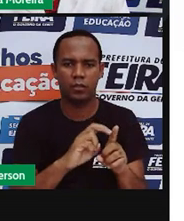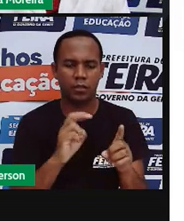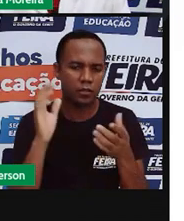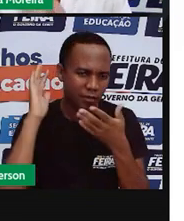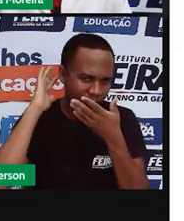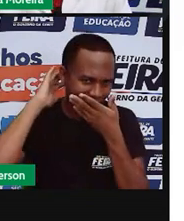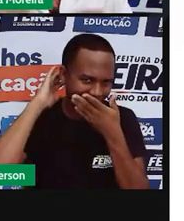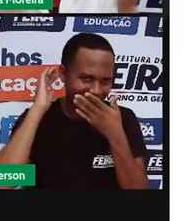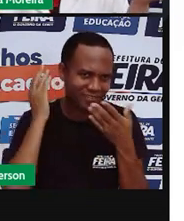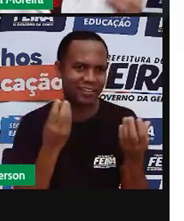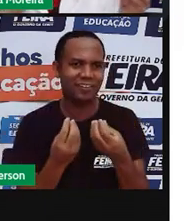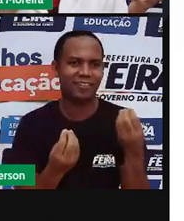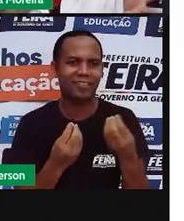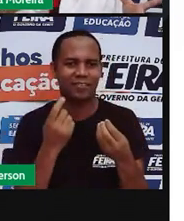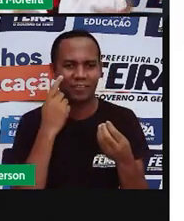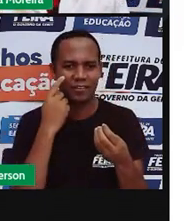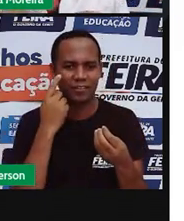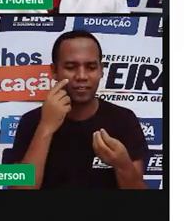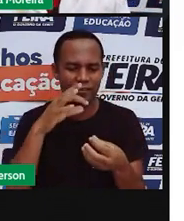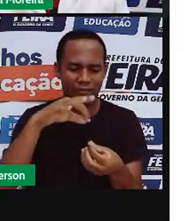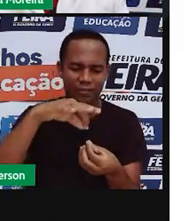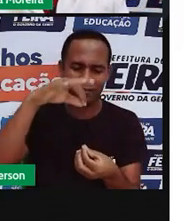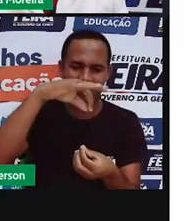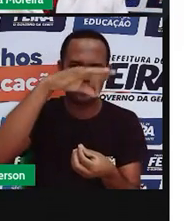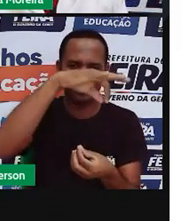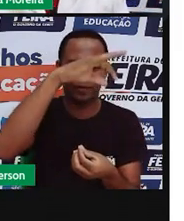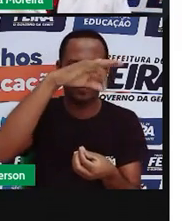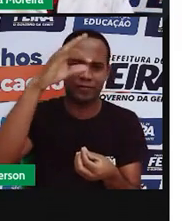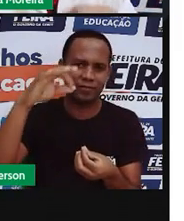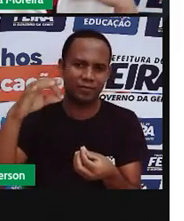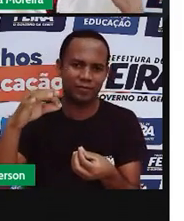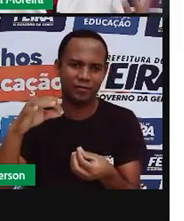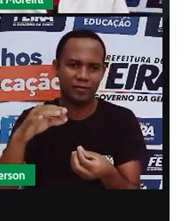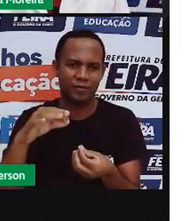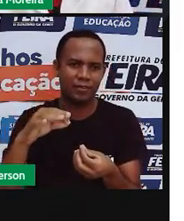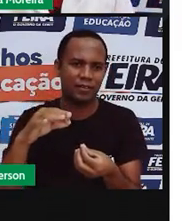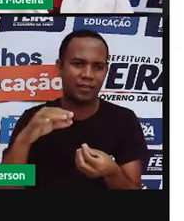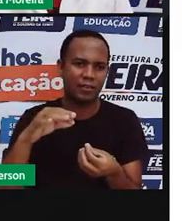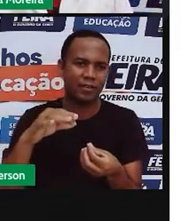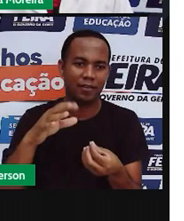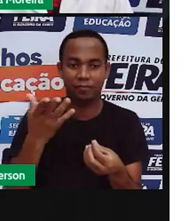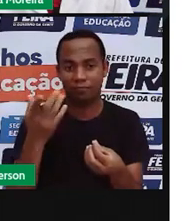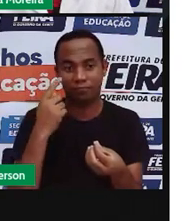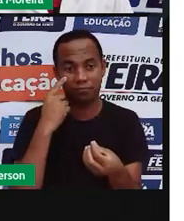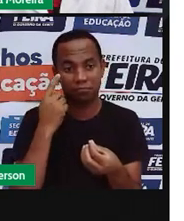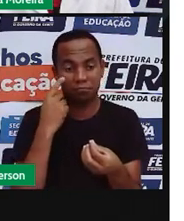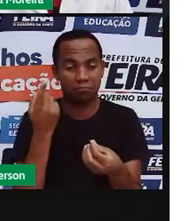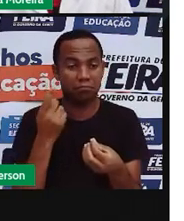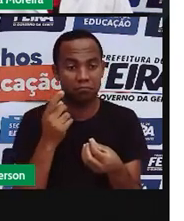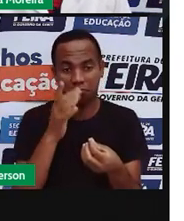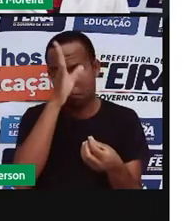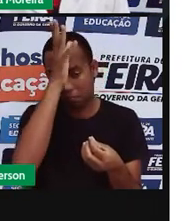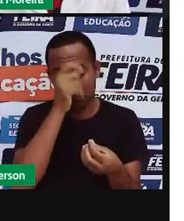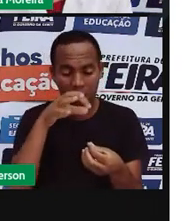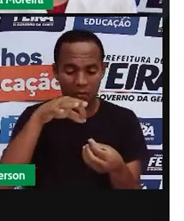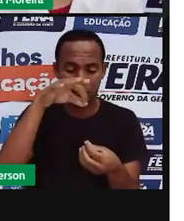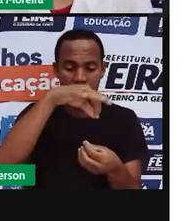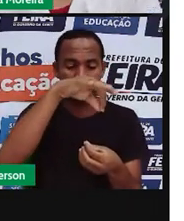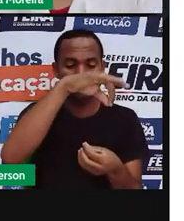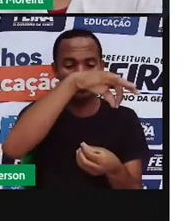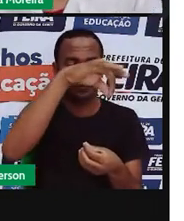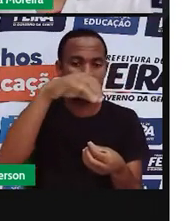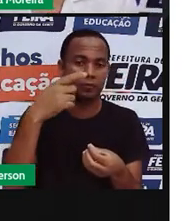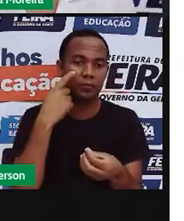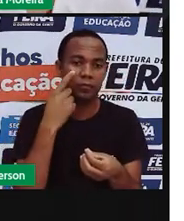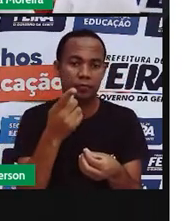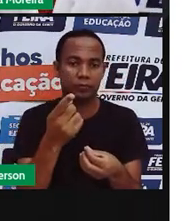bananeira. E aí tem até umas pinhinhas. Algumas utilizavam pina, outras utilizavam a própria palha do milho para poder fazer esse enfeite, como